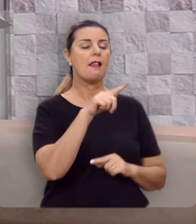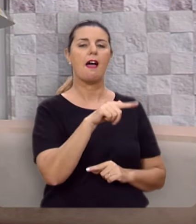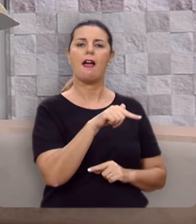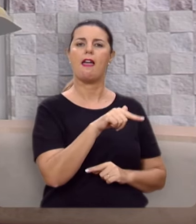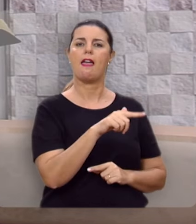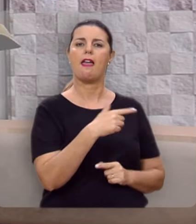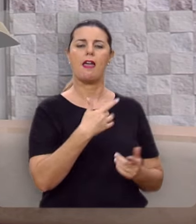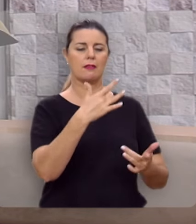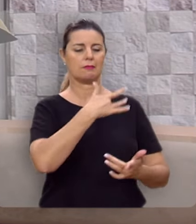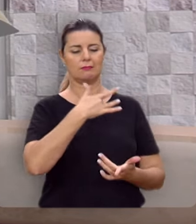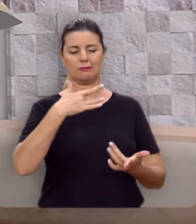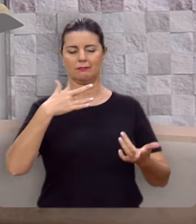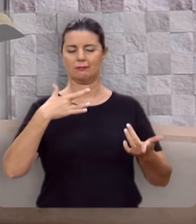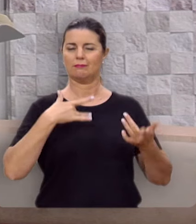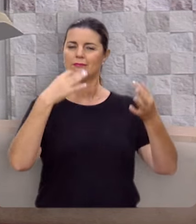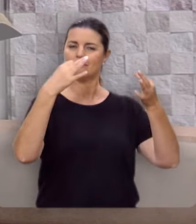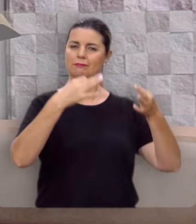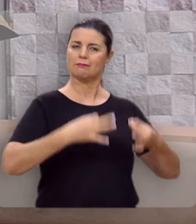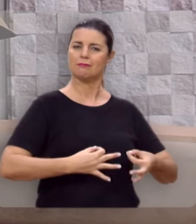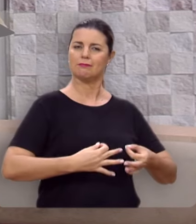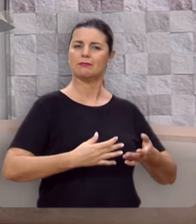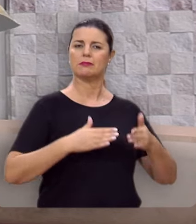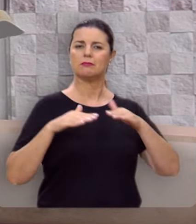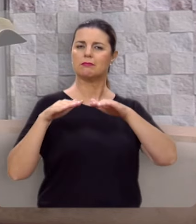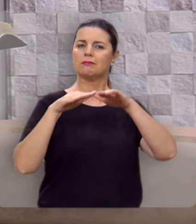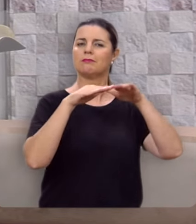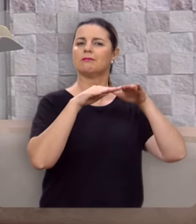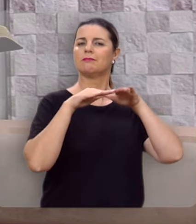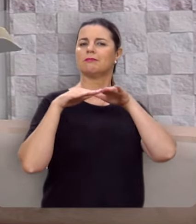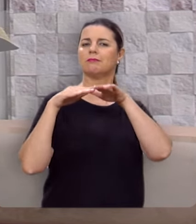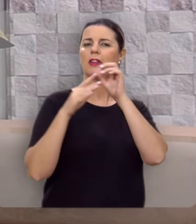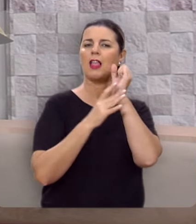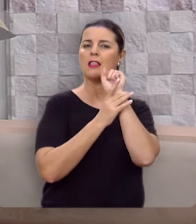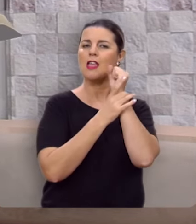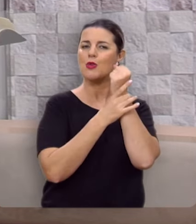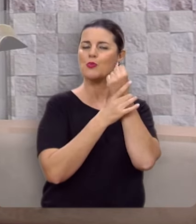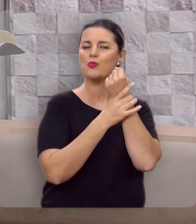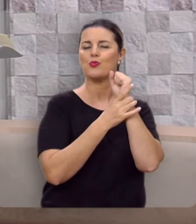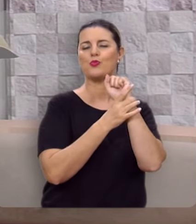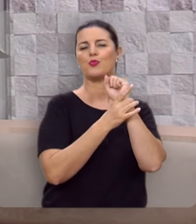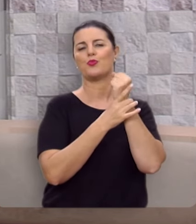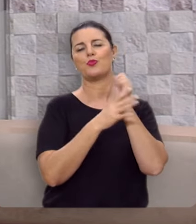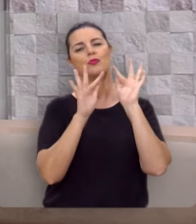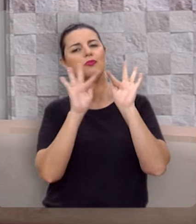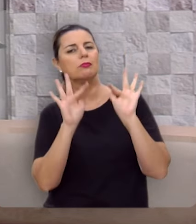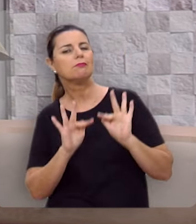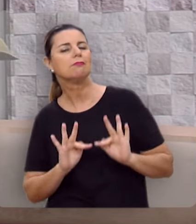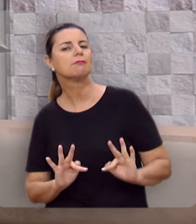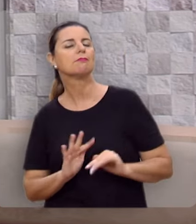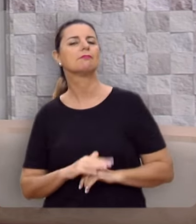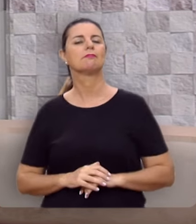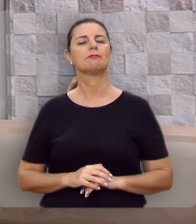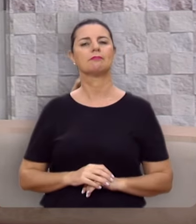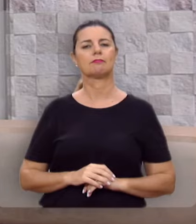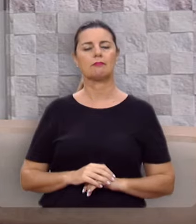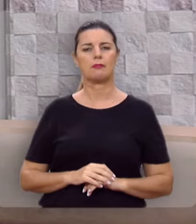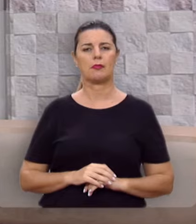ser uma instituição saudável, harmônica, segura, feliz.